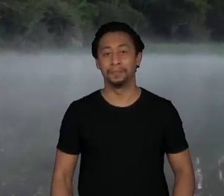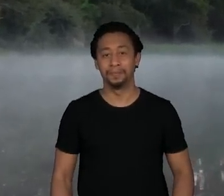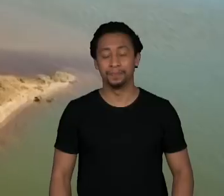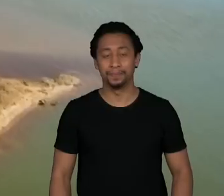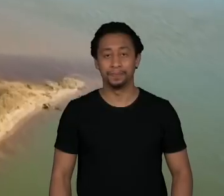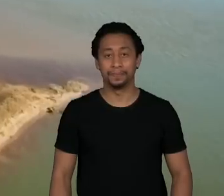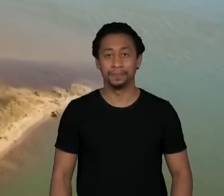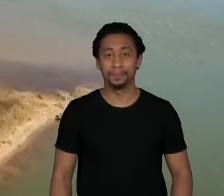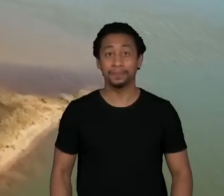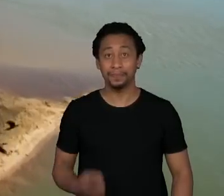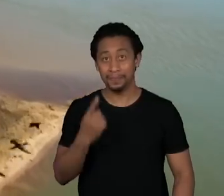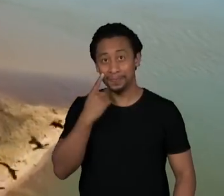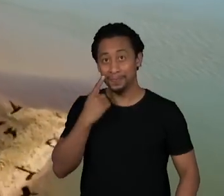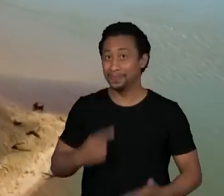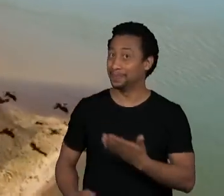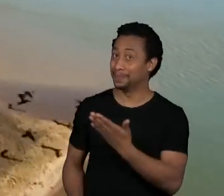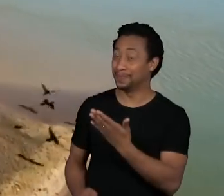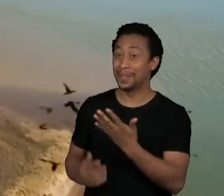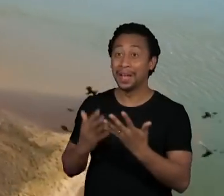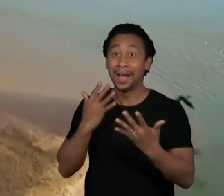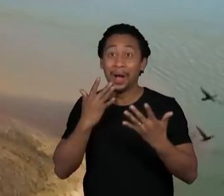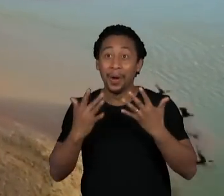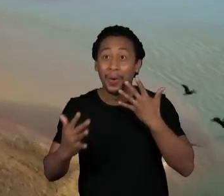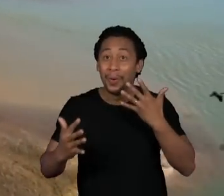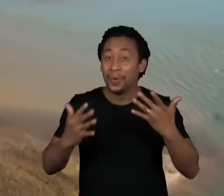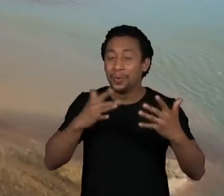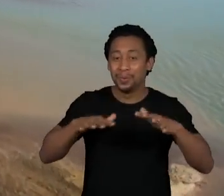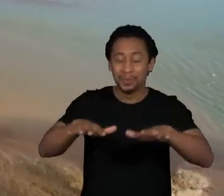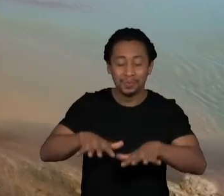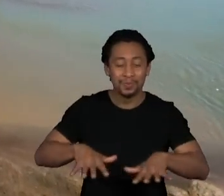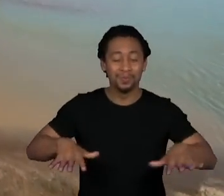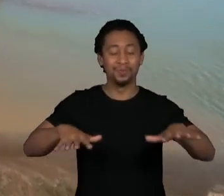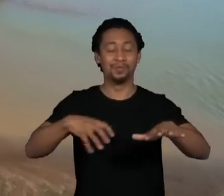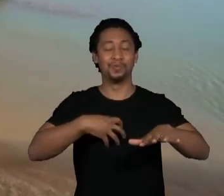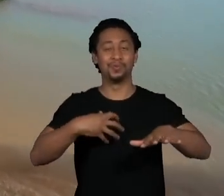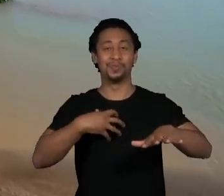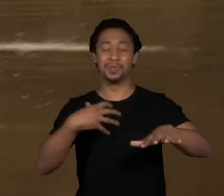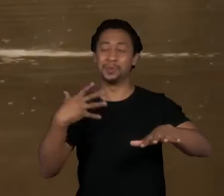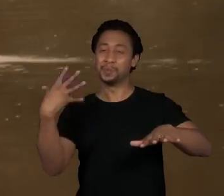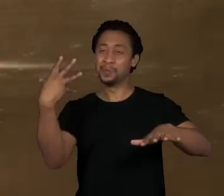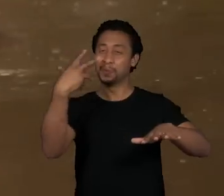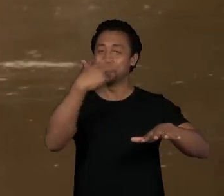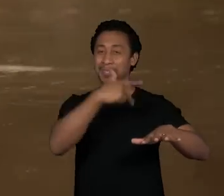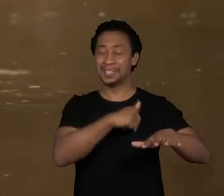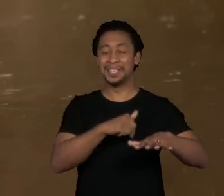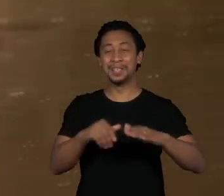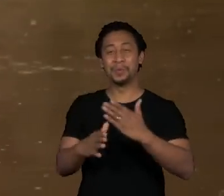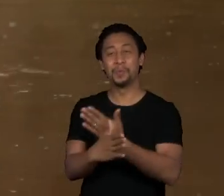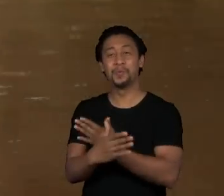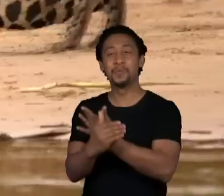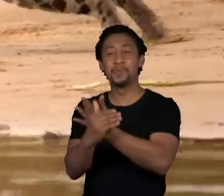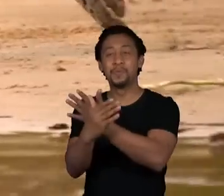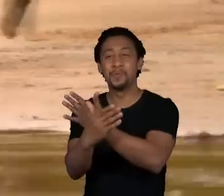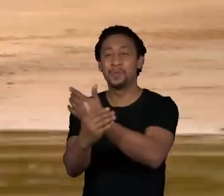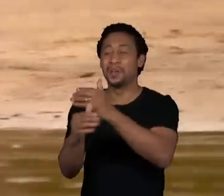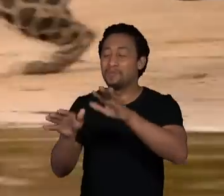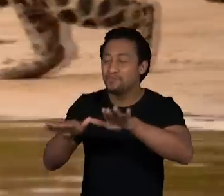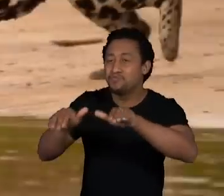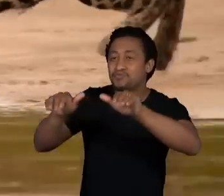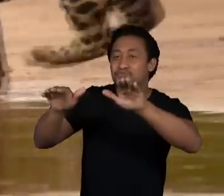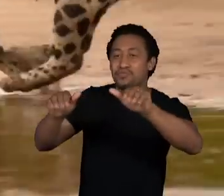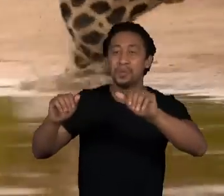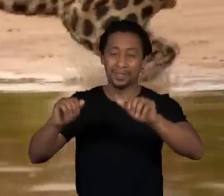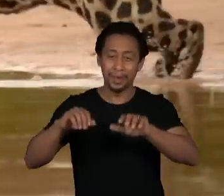Repare nas cores, nas formas, na beleza dos movimentos. A rica biodiversidade brasileira se